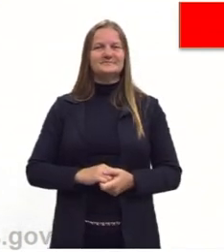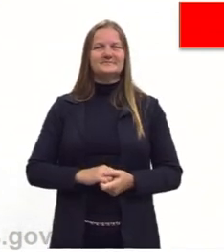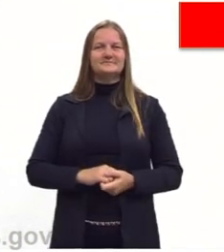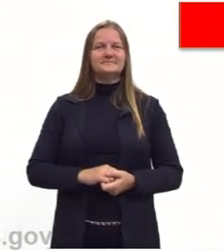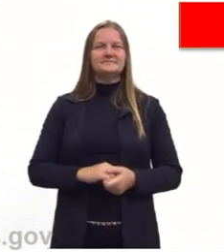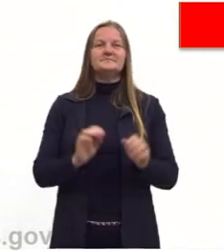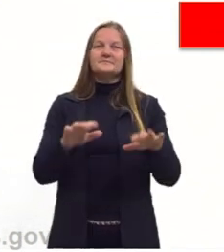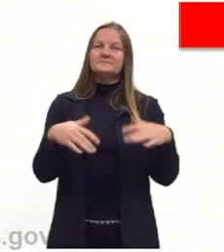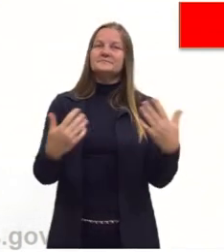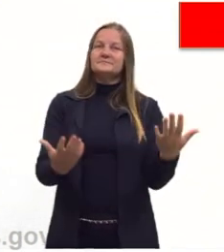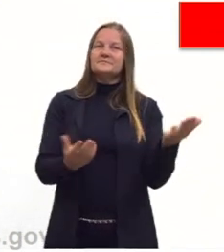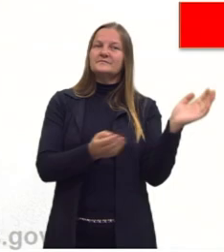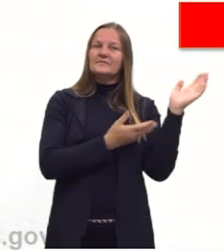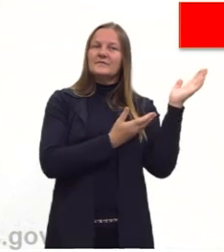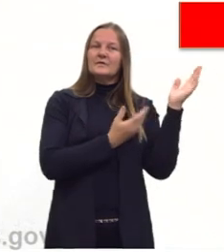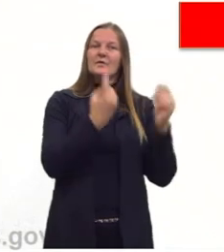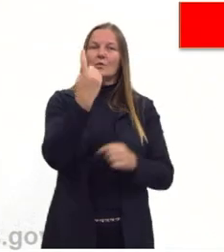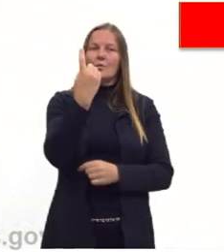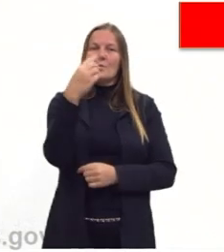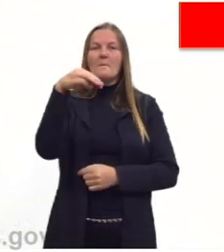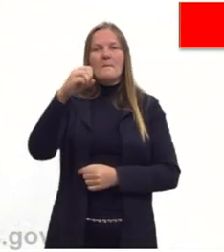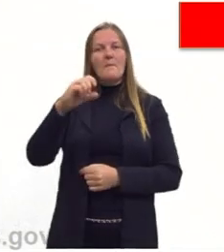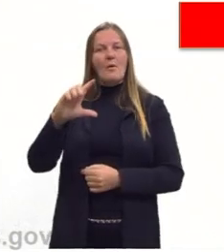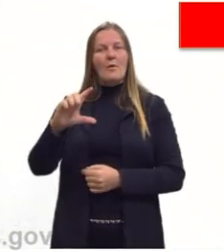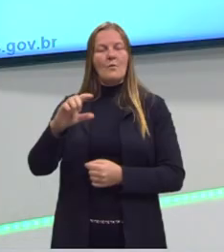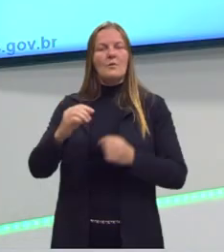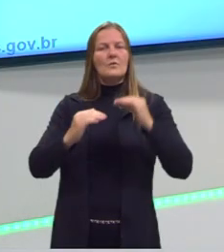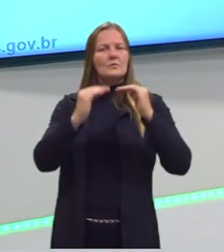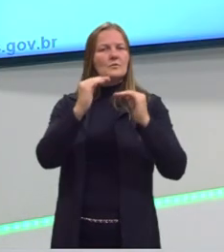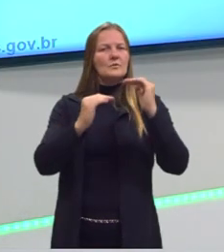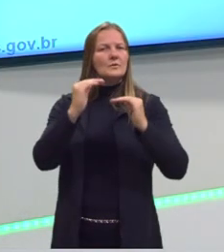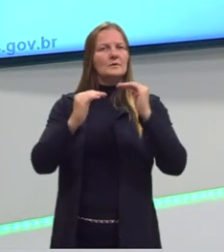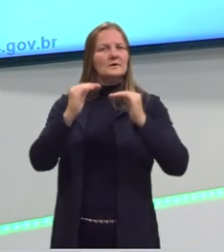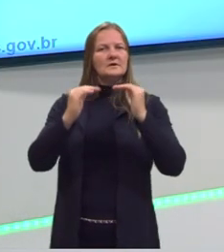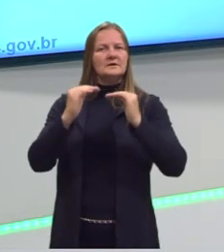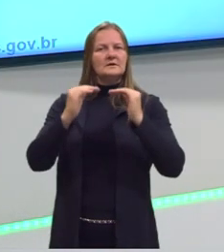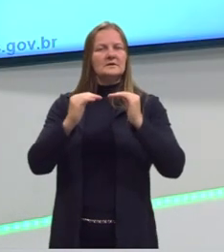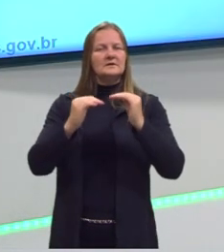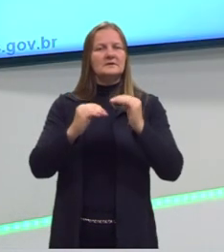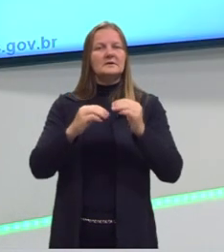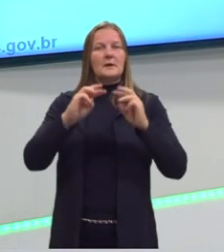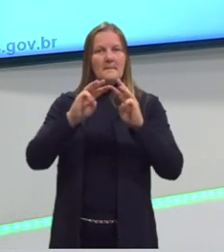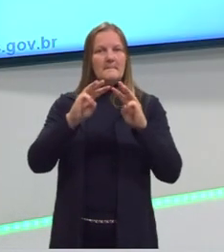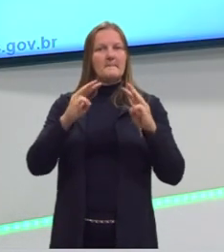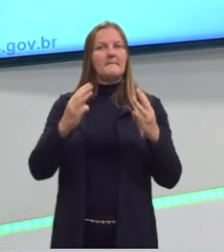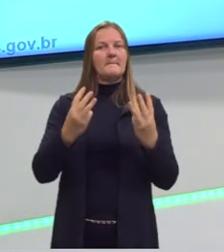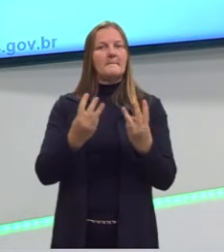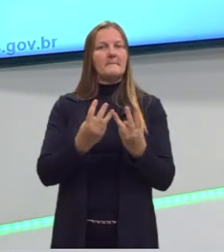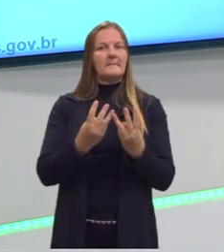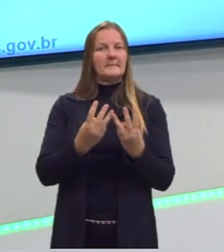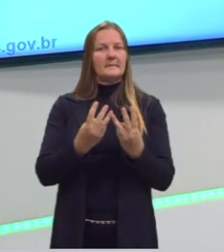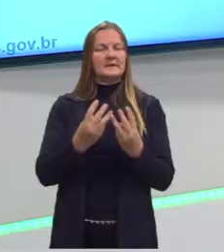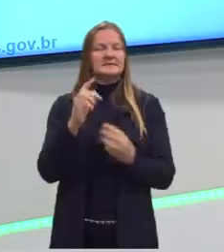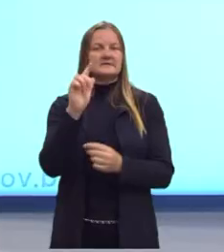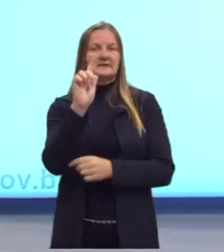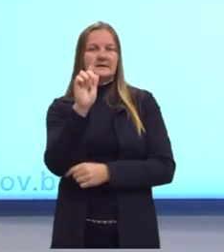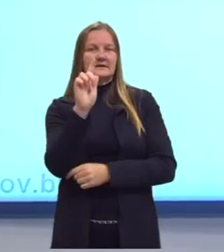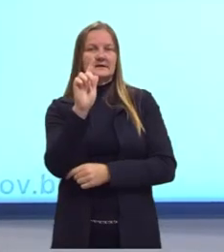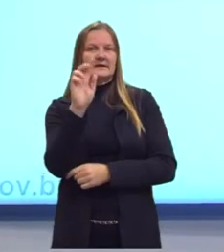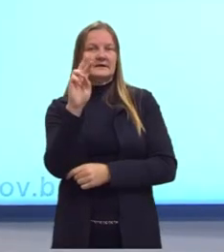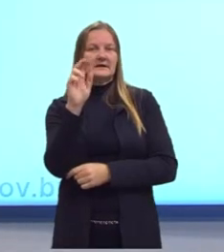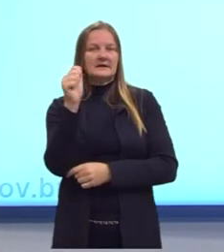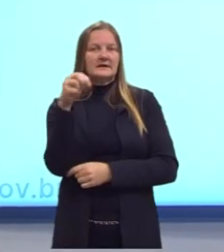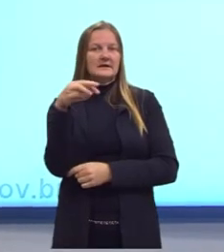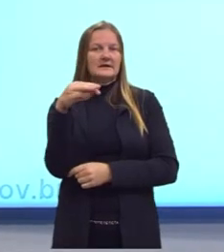Então, um mol equivale em massa, quando eu peço em gramas, se o enunciado fala